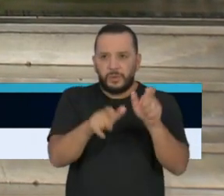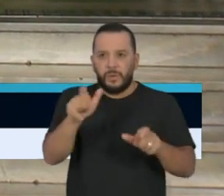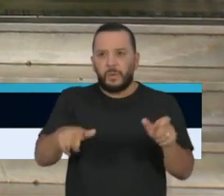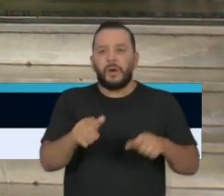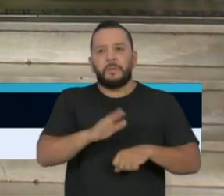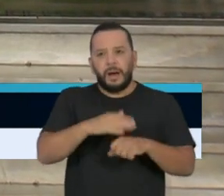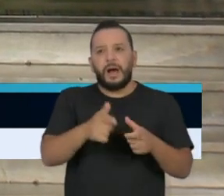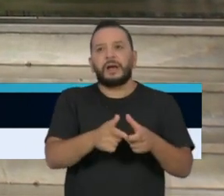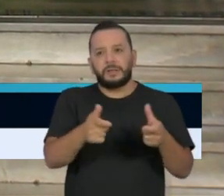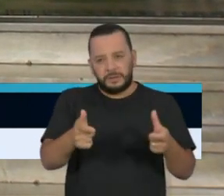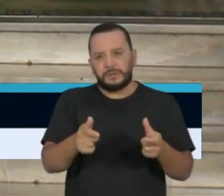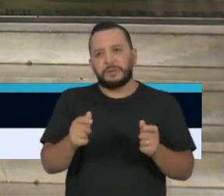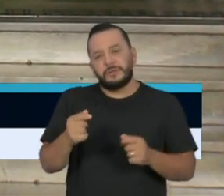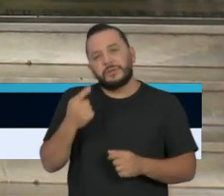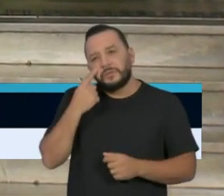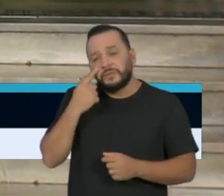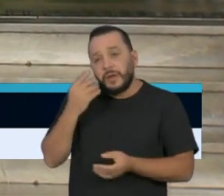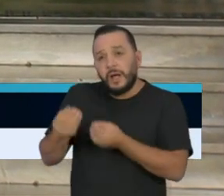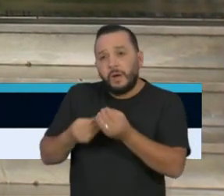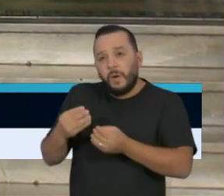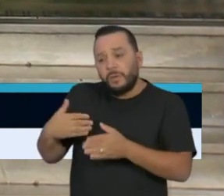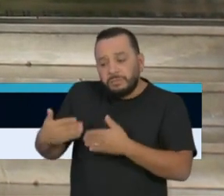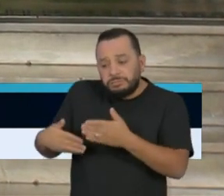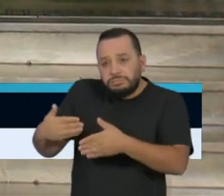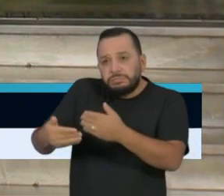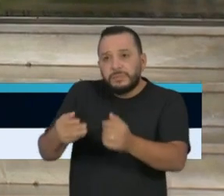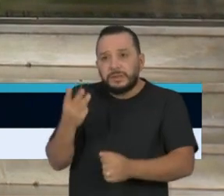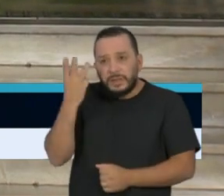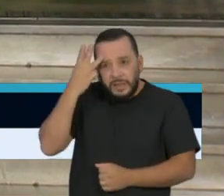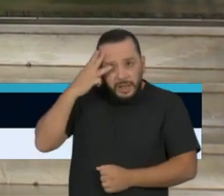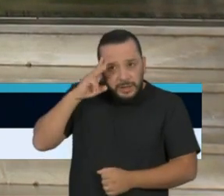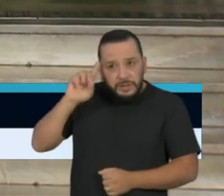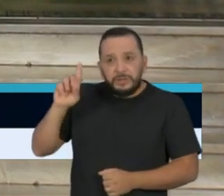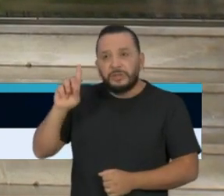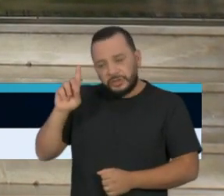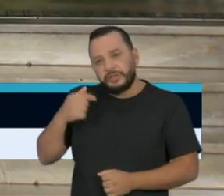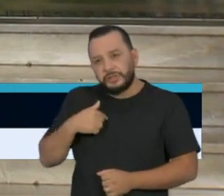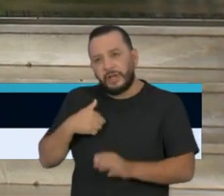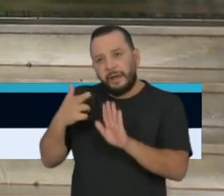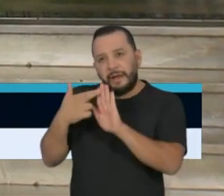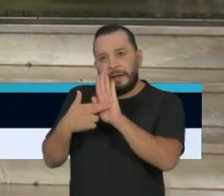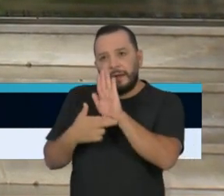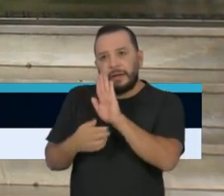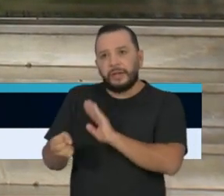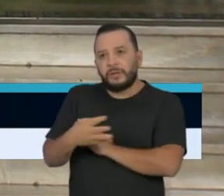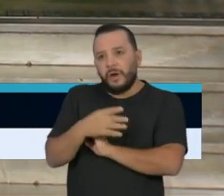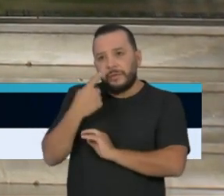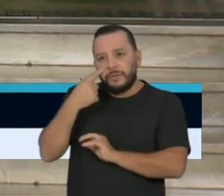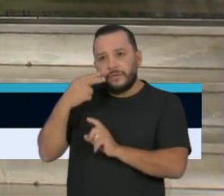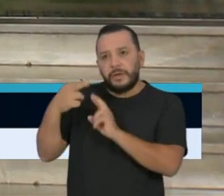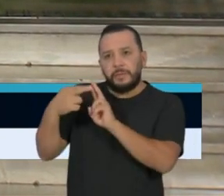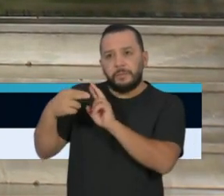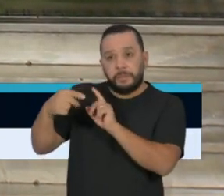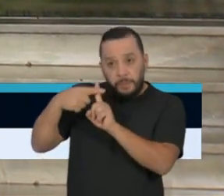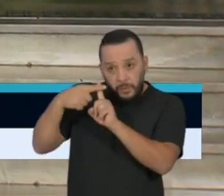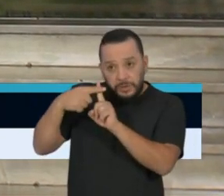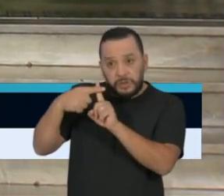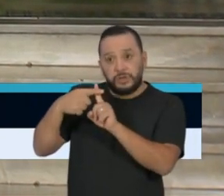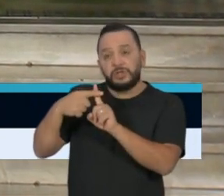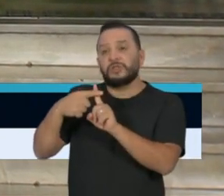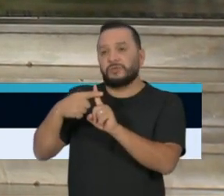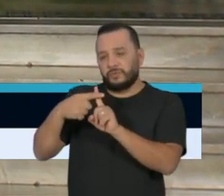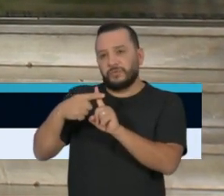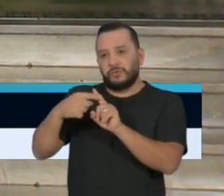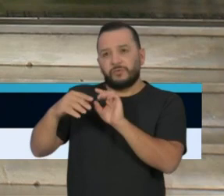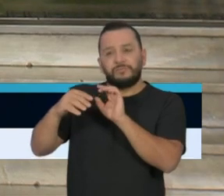adotar. Vamos verificar o funcionamento nesses próximos três dias, avaliar os pontos positivos, eventualmente se há algum ponto